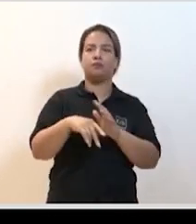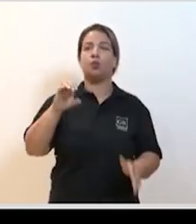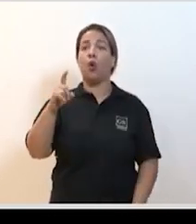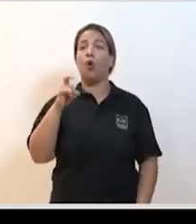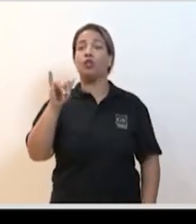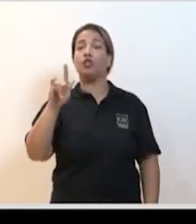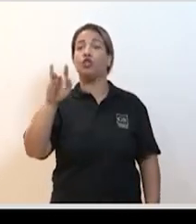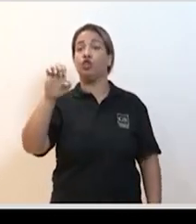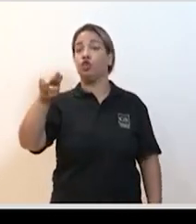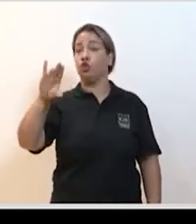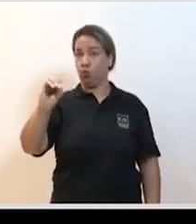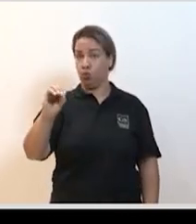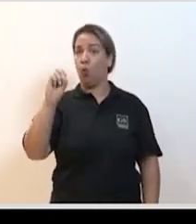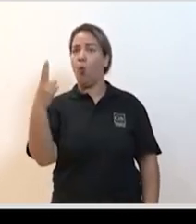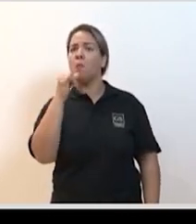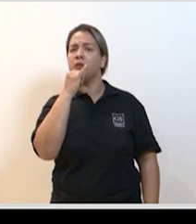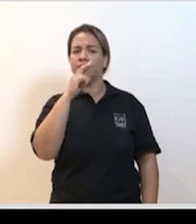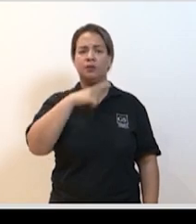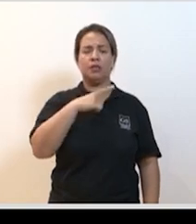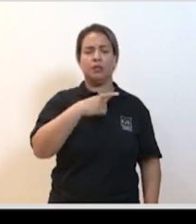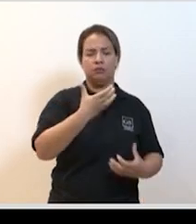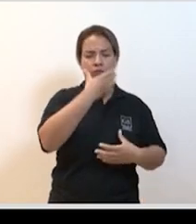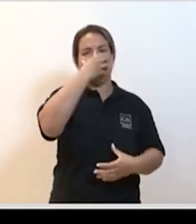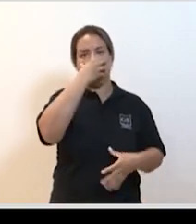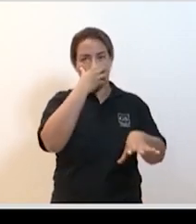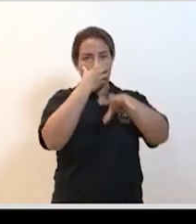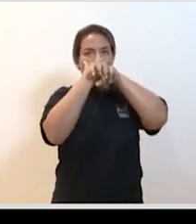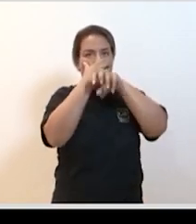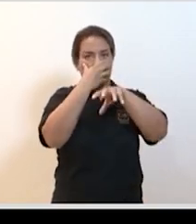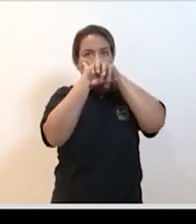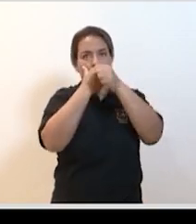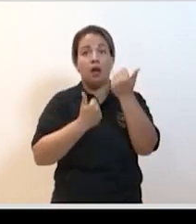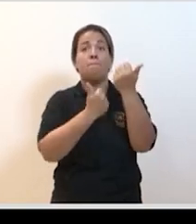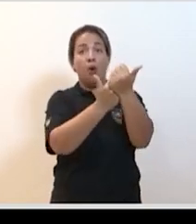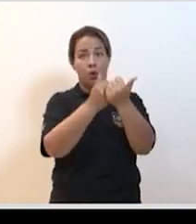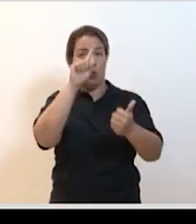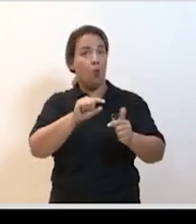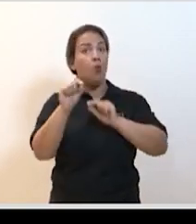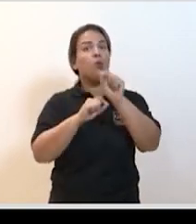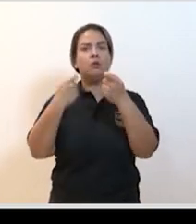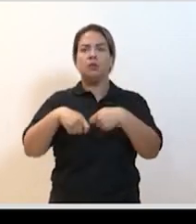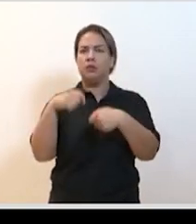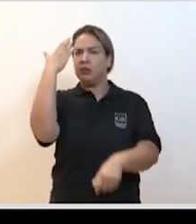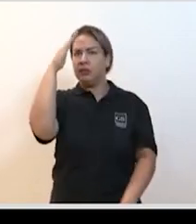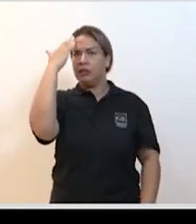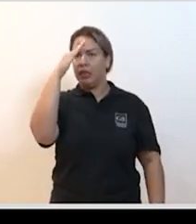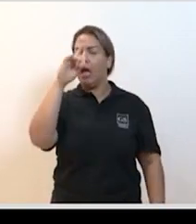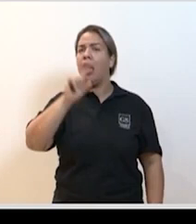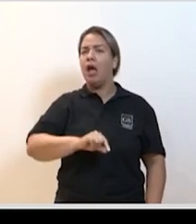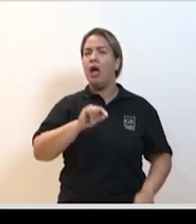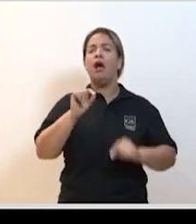suplementação simplesmente, seja através da ventilação por aparelho. Mas é importante a gente entender a lógica temporal